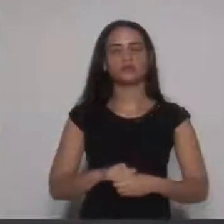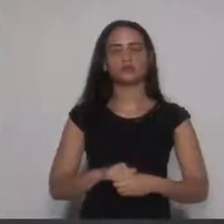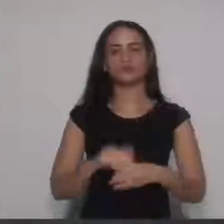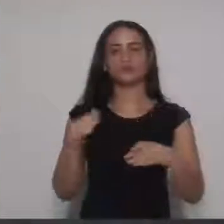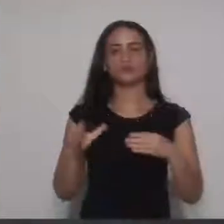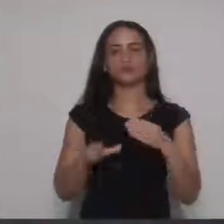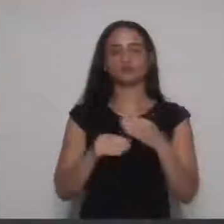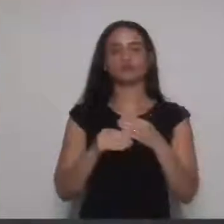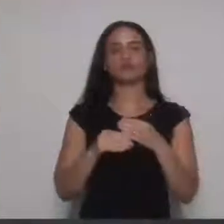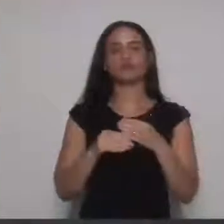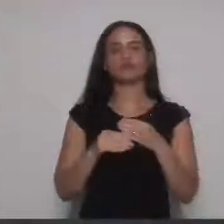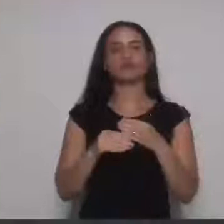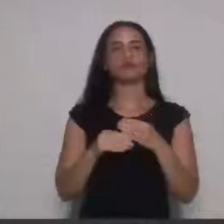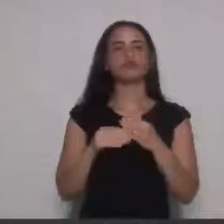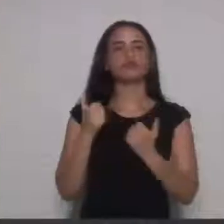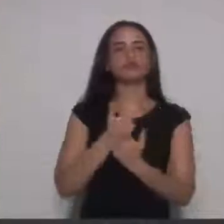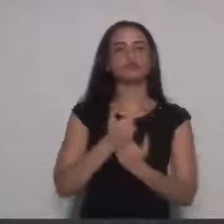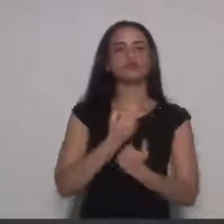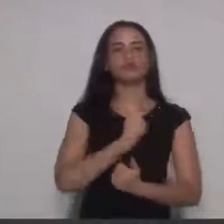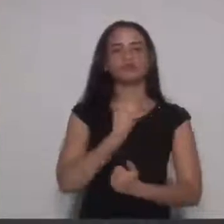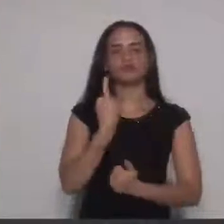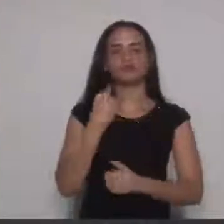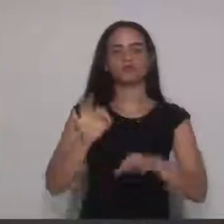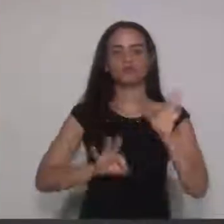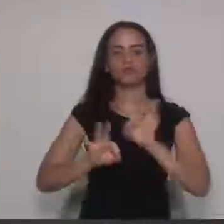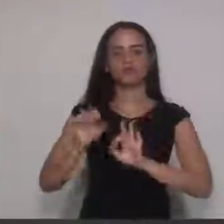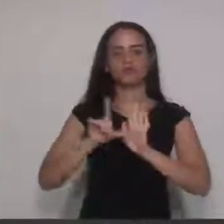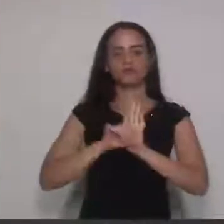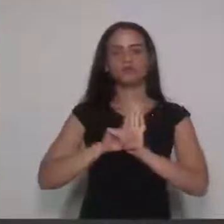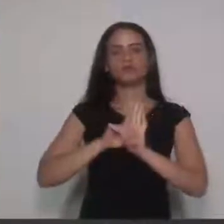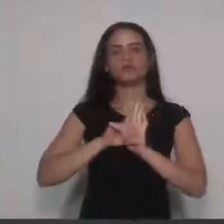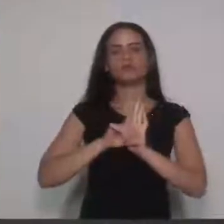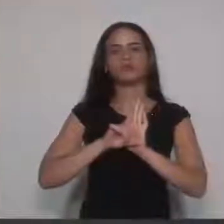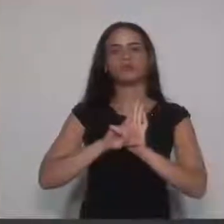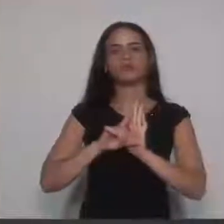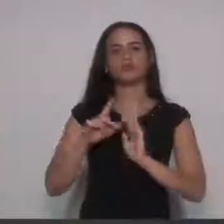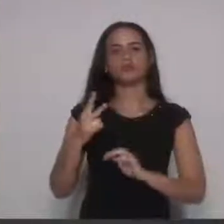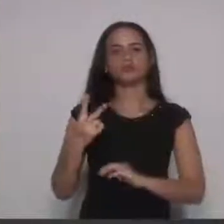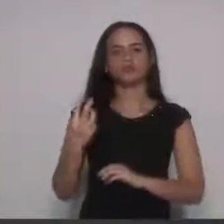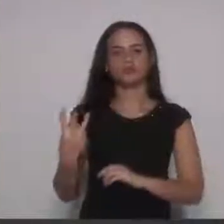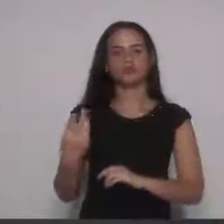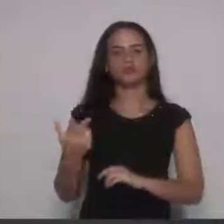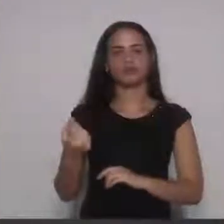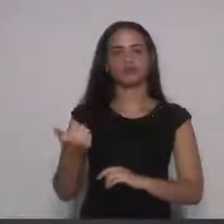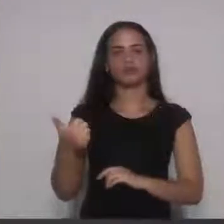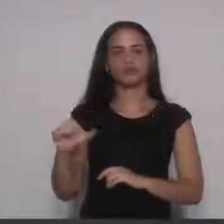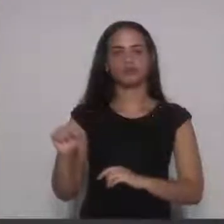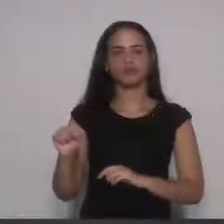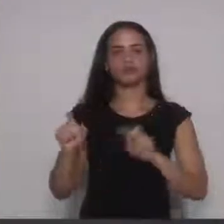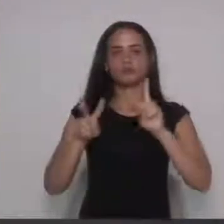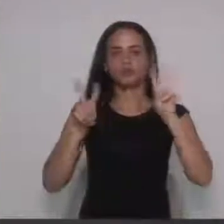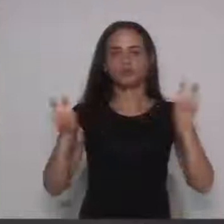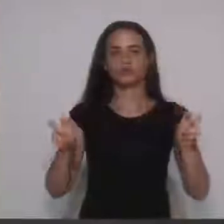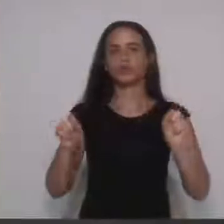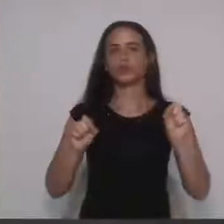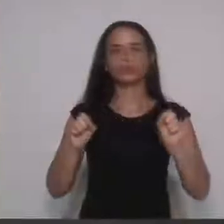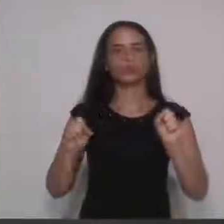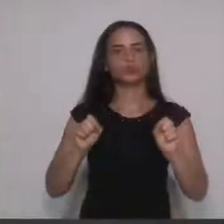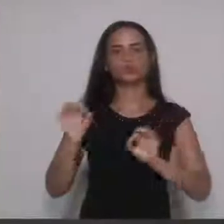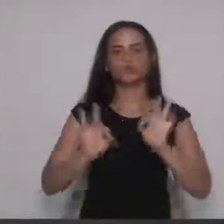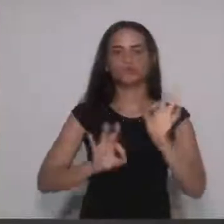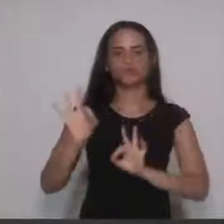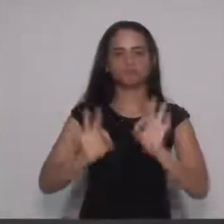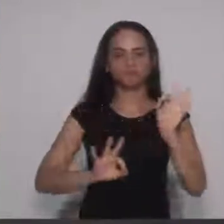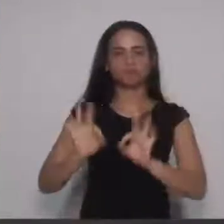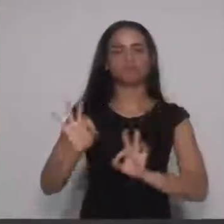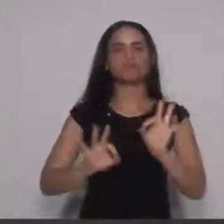Substitutivo, número 1, ao projeto de lei ordinária, número 23, 2018, disciplina a tramitação de projetos de leis